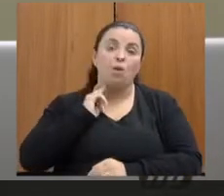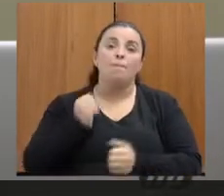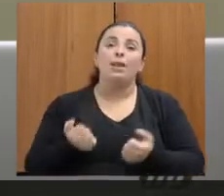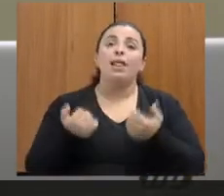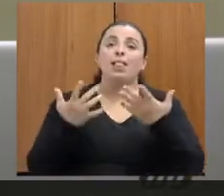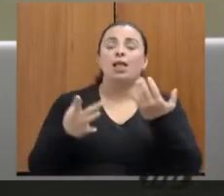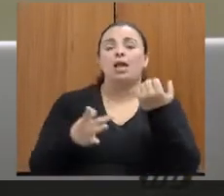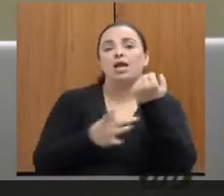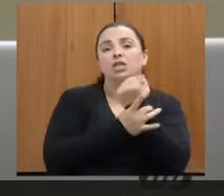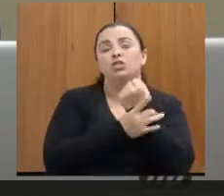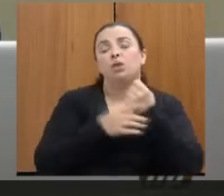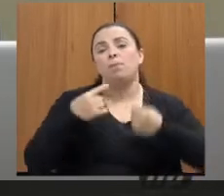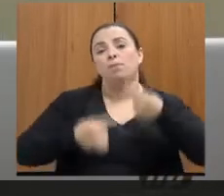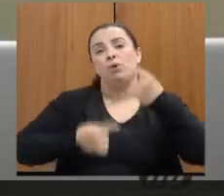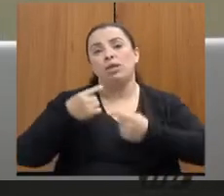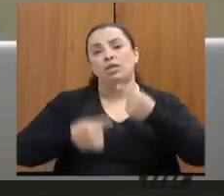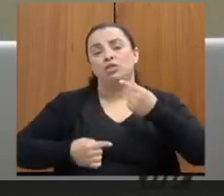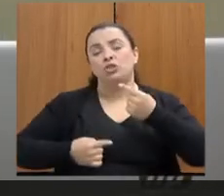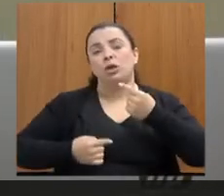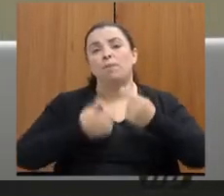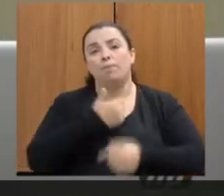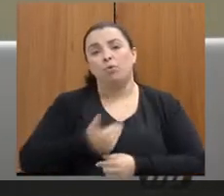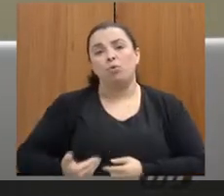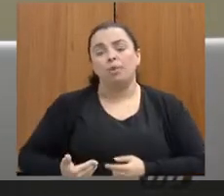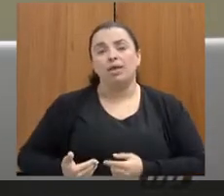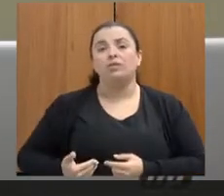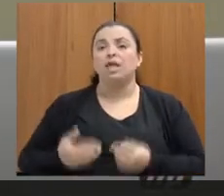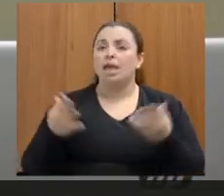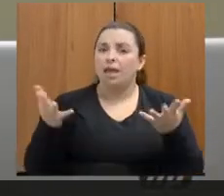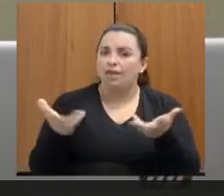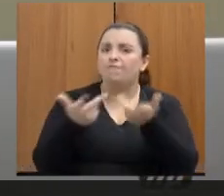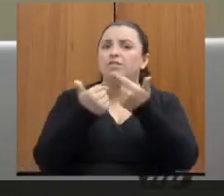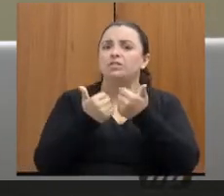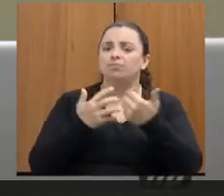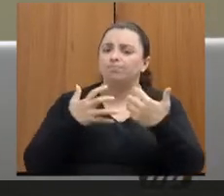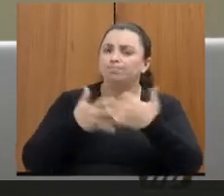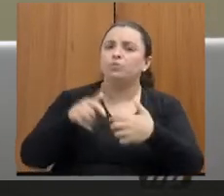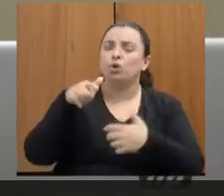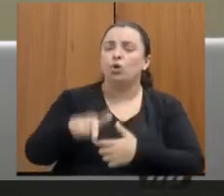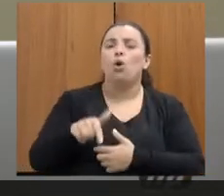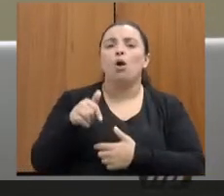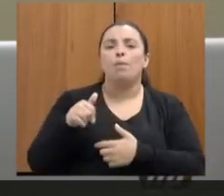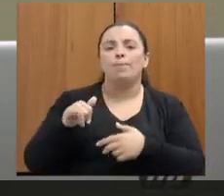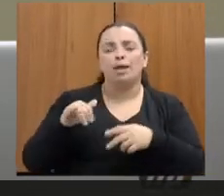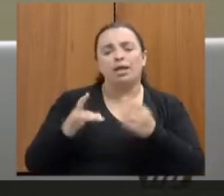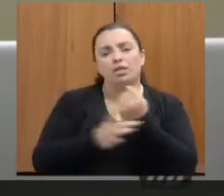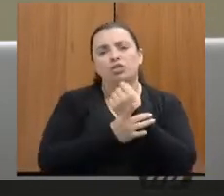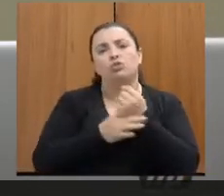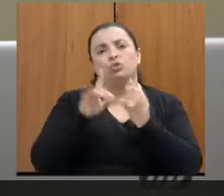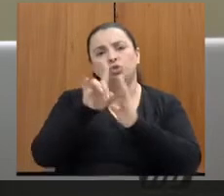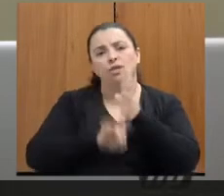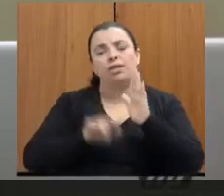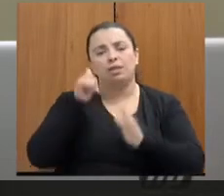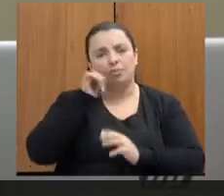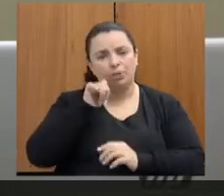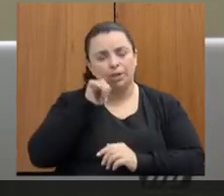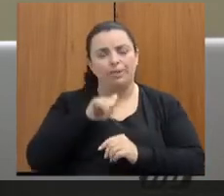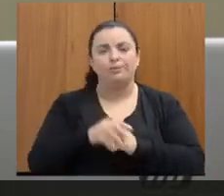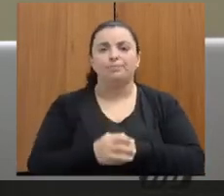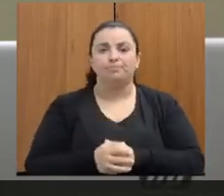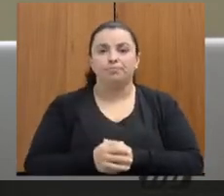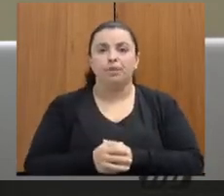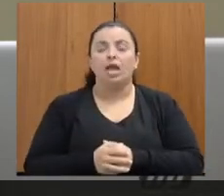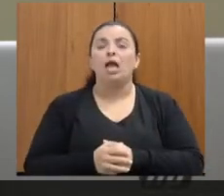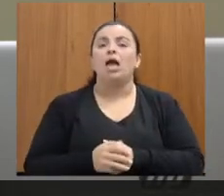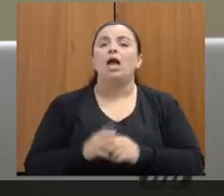políticas públicas eficientes para o atendimento das mulheres vítimas de violência doméstica e familiar. Cumprida a finalidade da reunião,